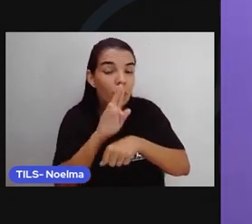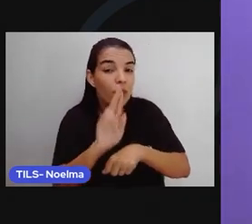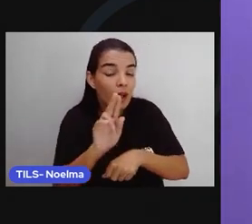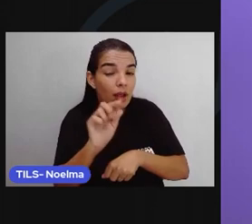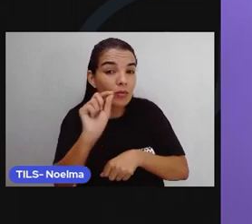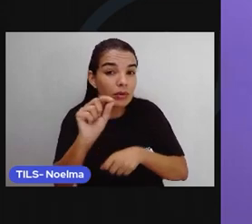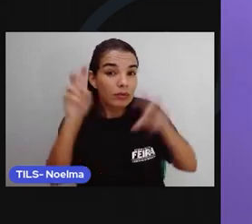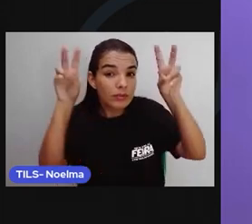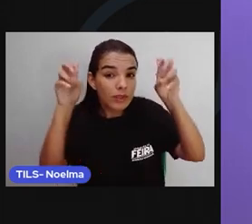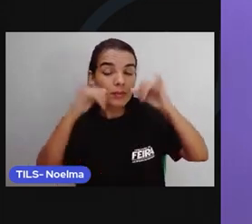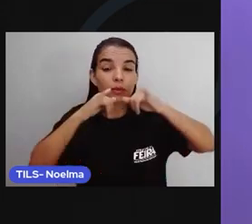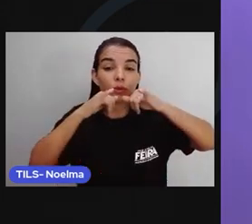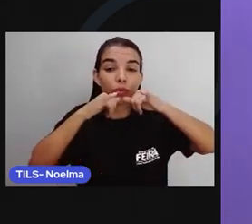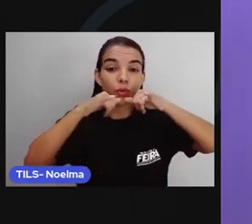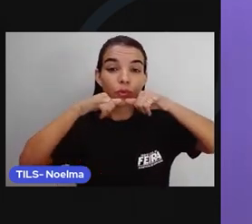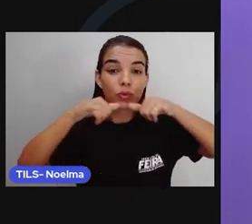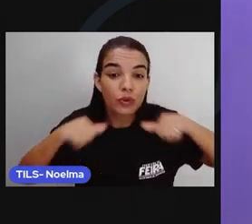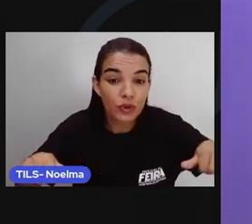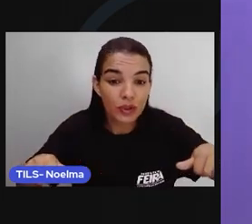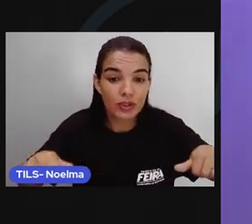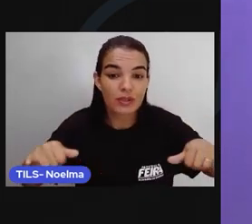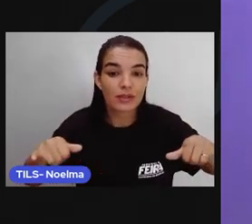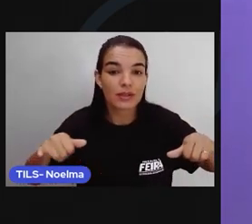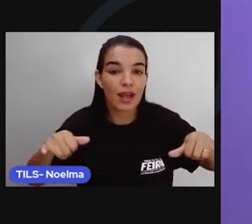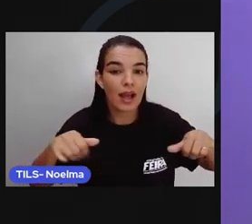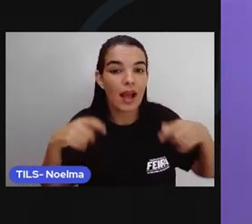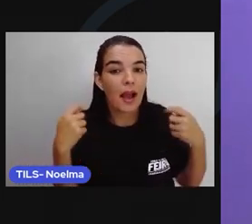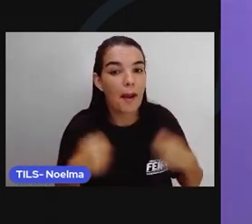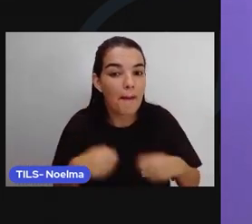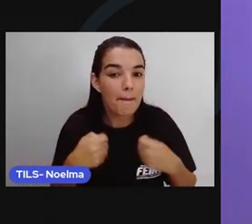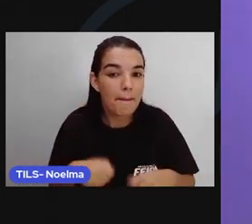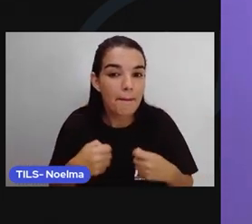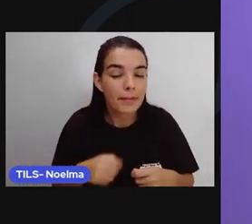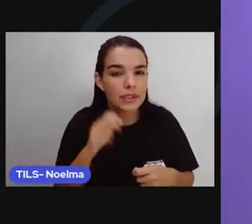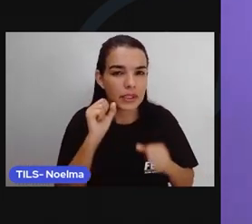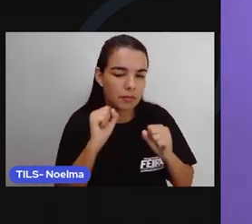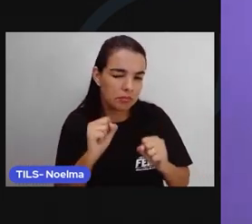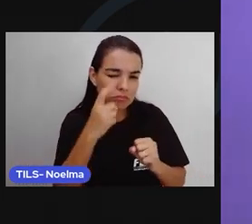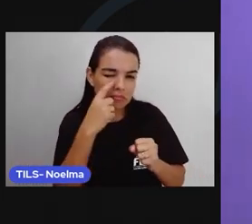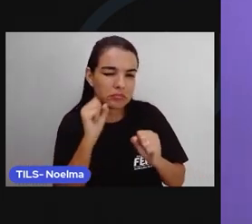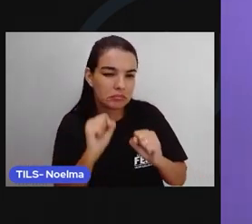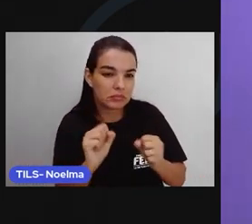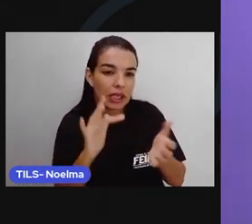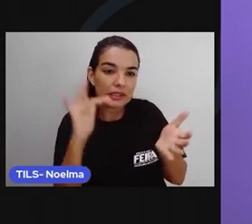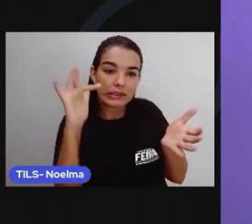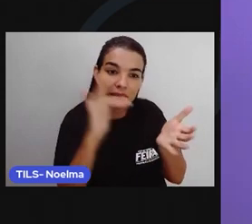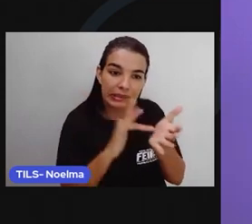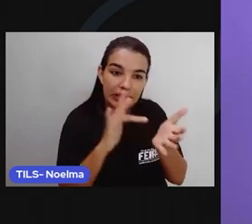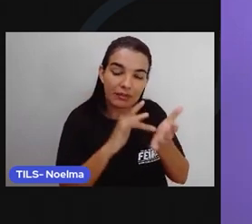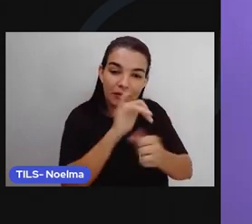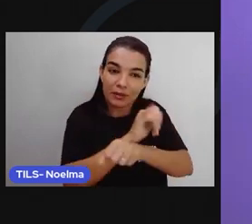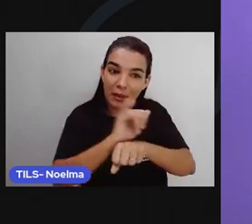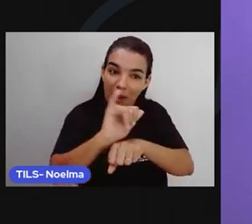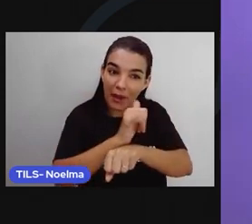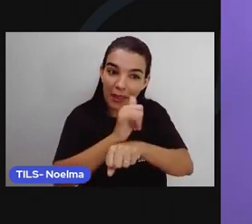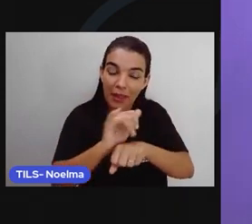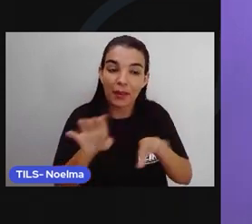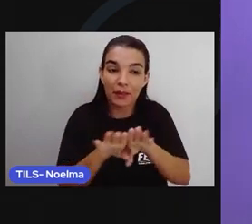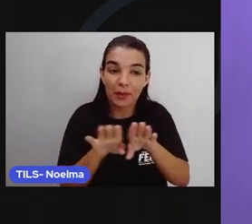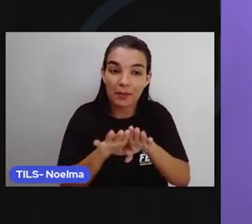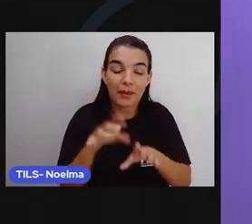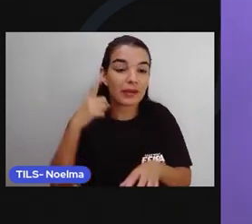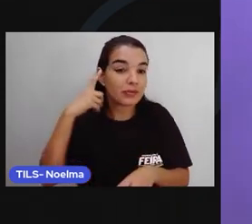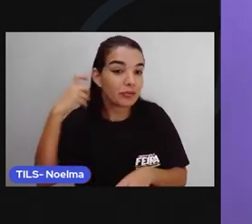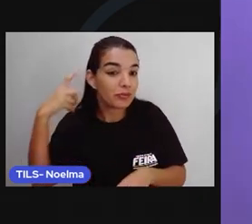Antes de a gente entrar nesse gênero, propriamente dito, eu vou te convidar aqui para se inscrever no nosso canal e assinar as notificações para ficar sempre